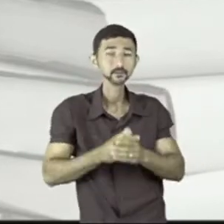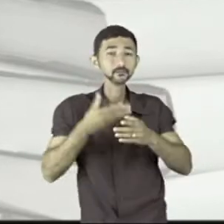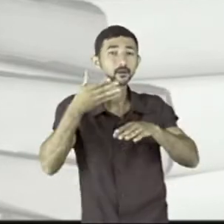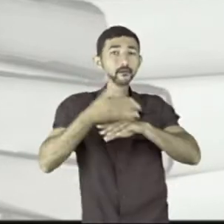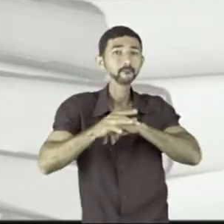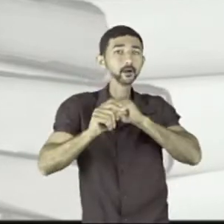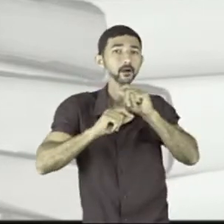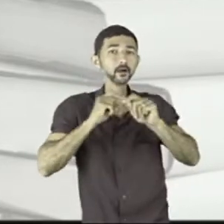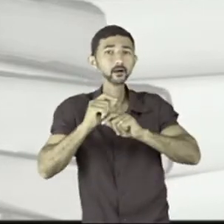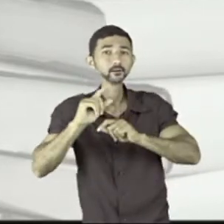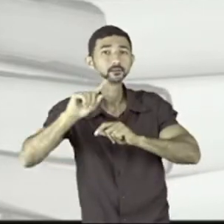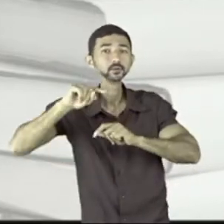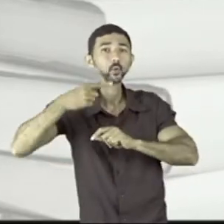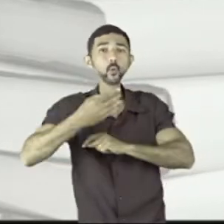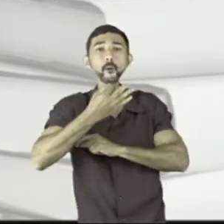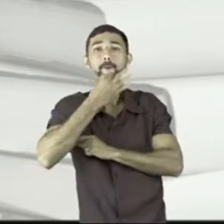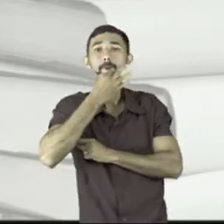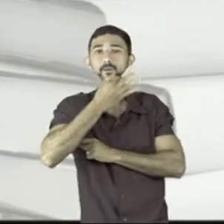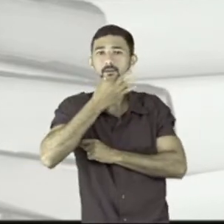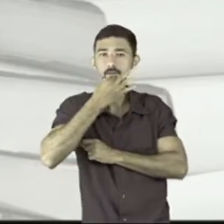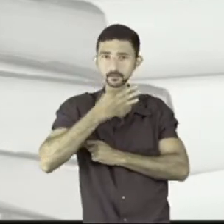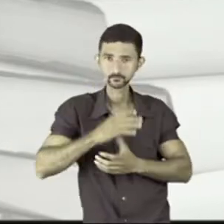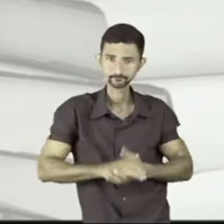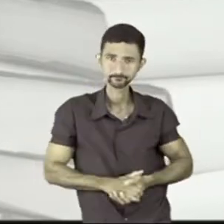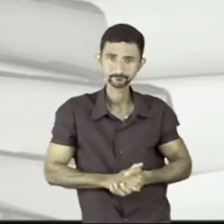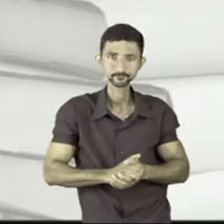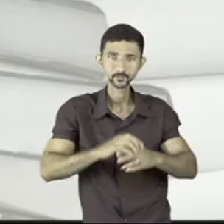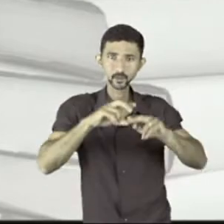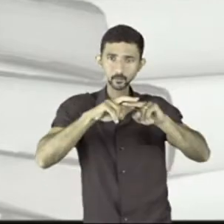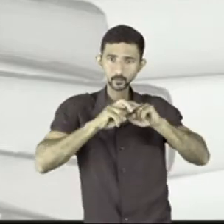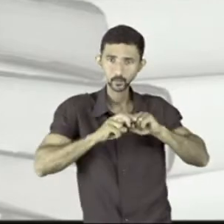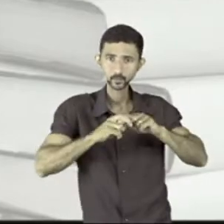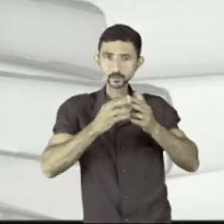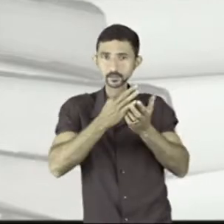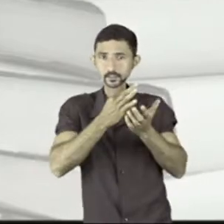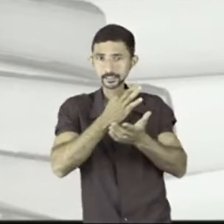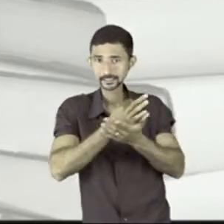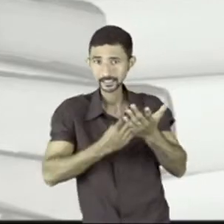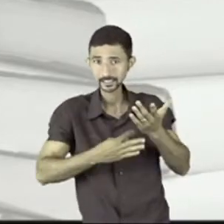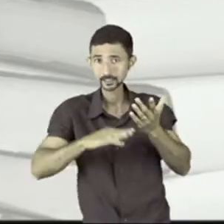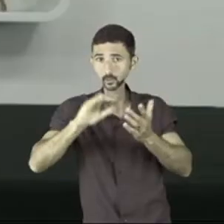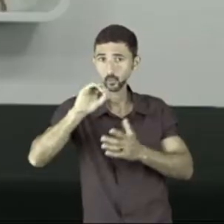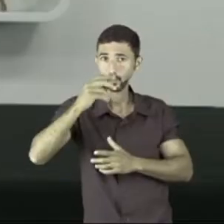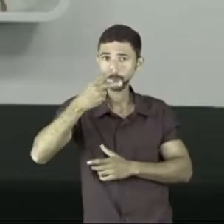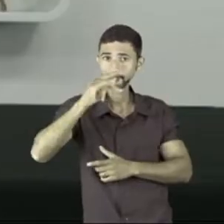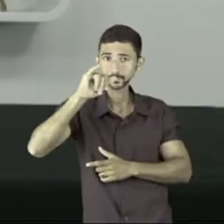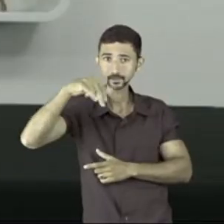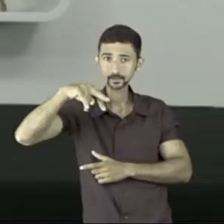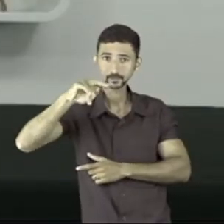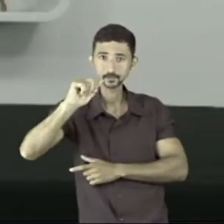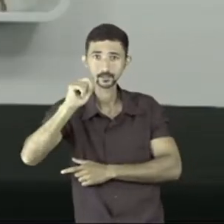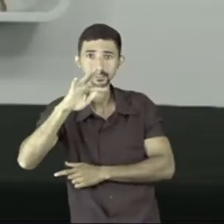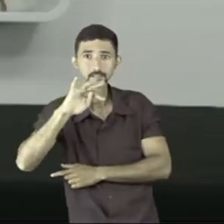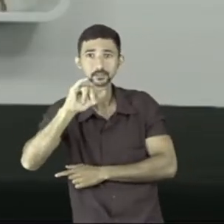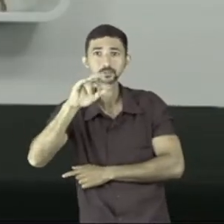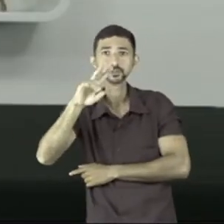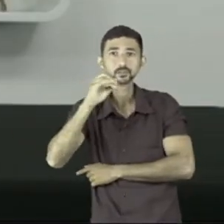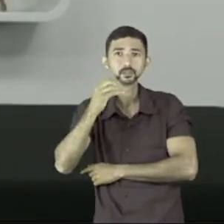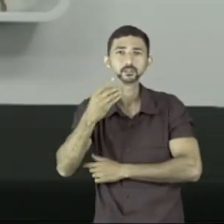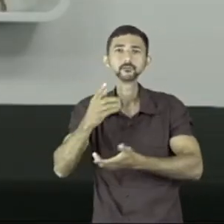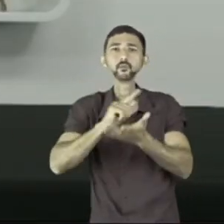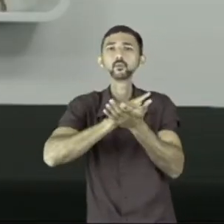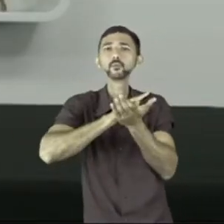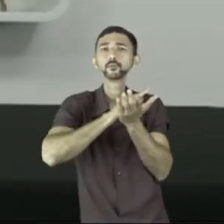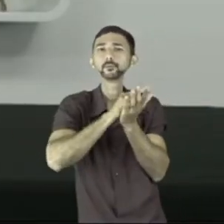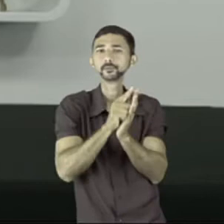presença de opinião, por isso nós chamamos de textos opinativos em determinados